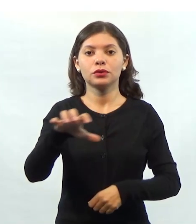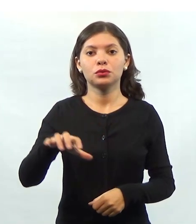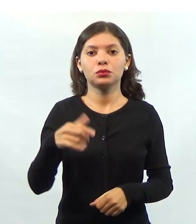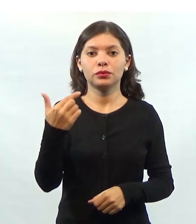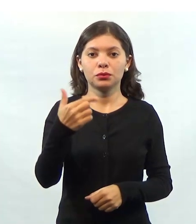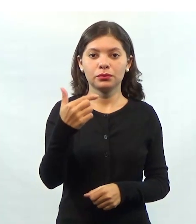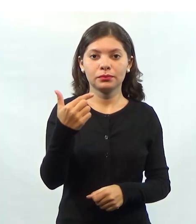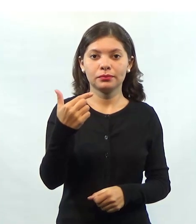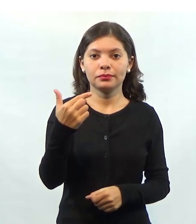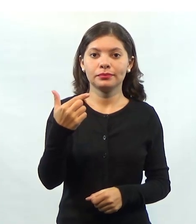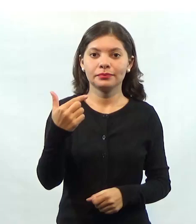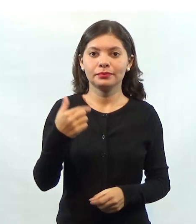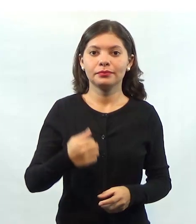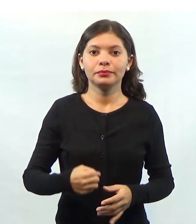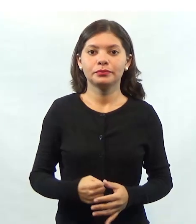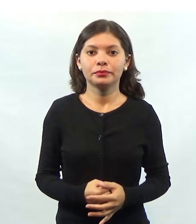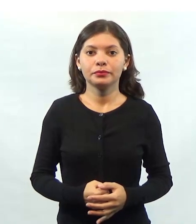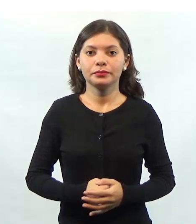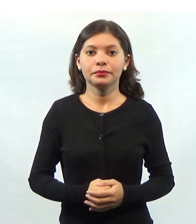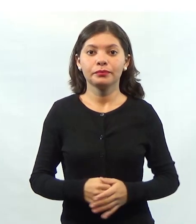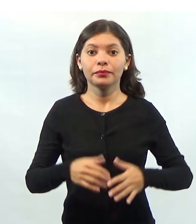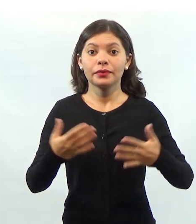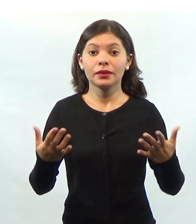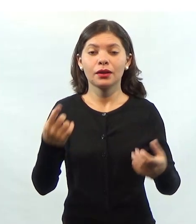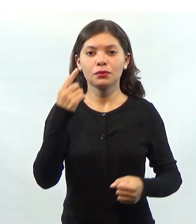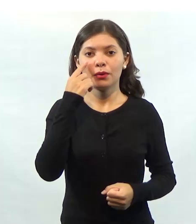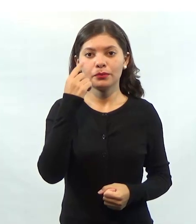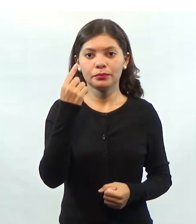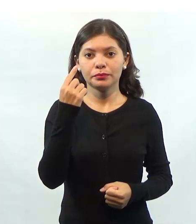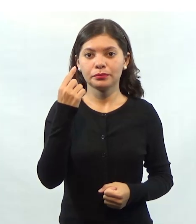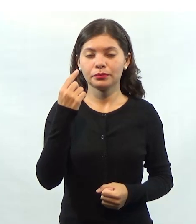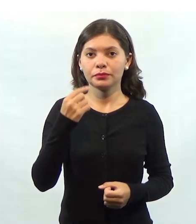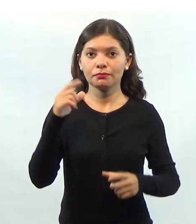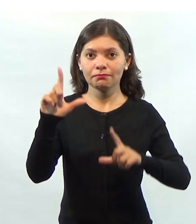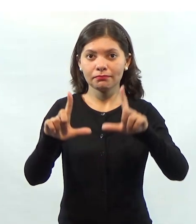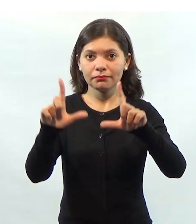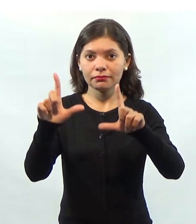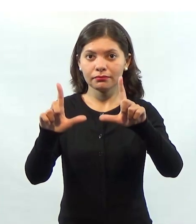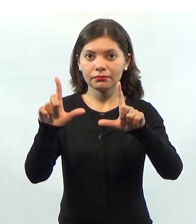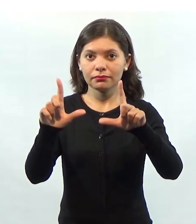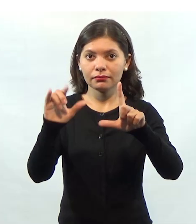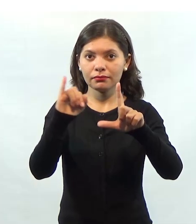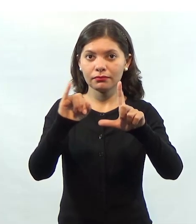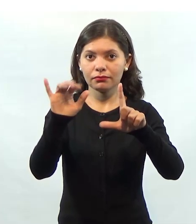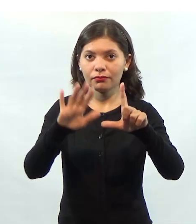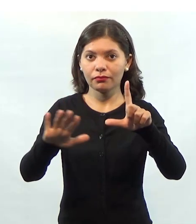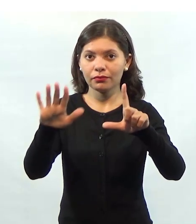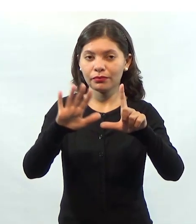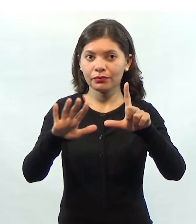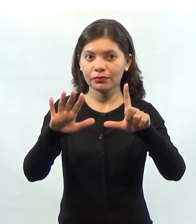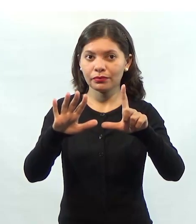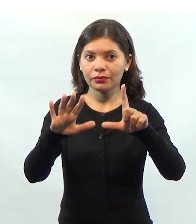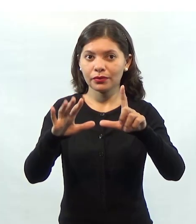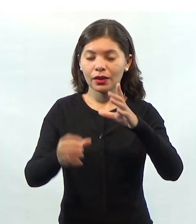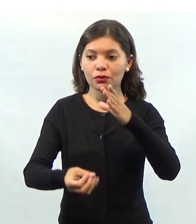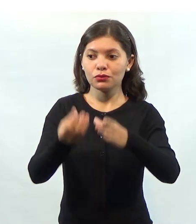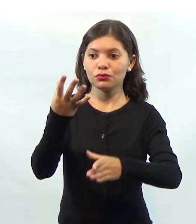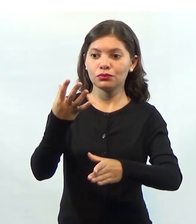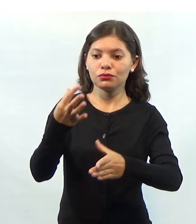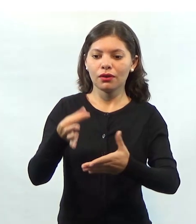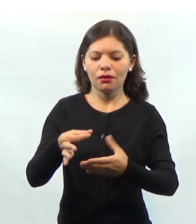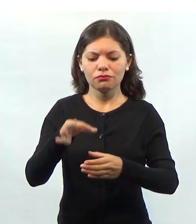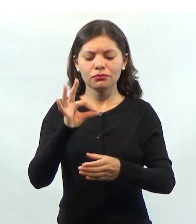secundário. Então, aqui, aquele milho aqui virou um salgadinho.